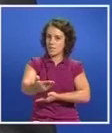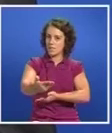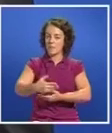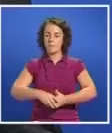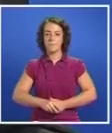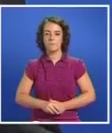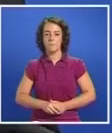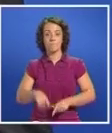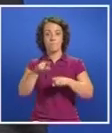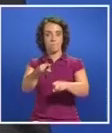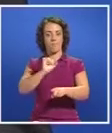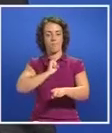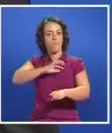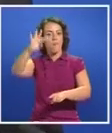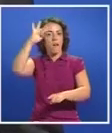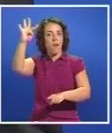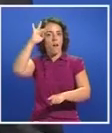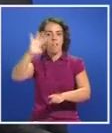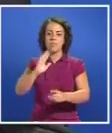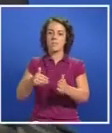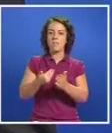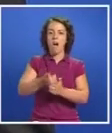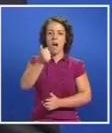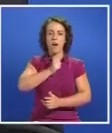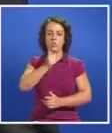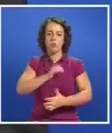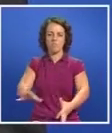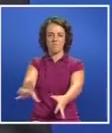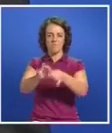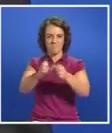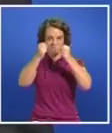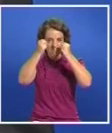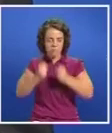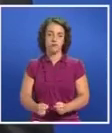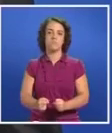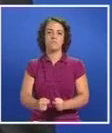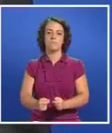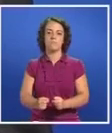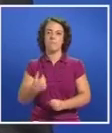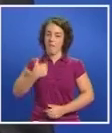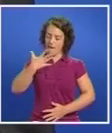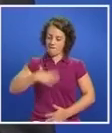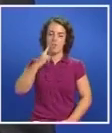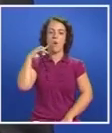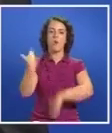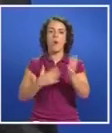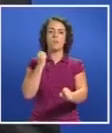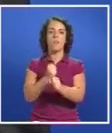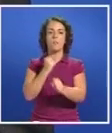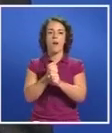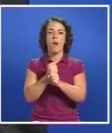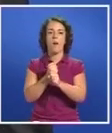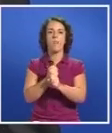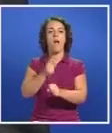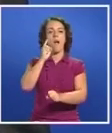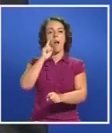É com essa ambição de termos uns Açores mais unidos e mais fortes, que quer continuar a trabalhar como presidente